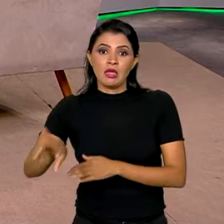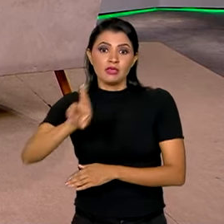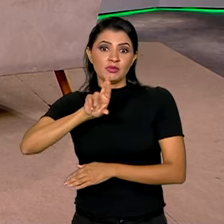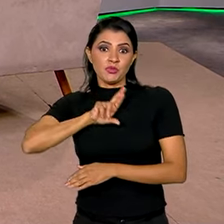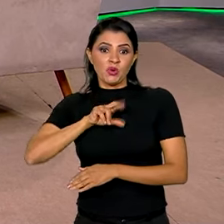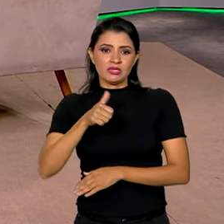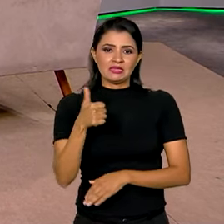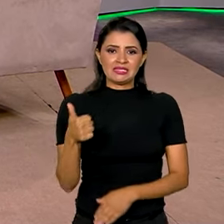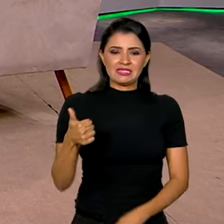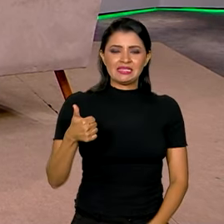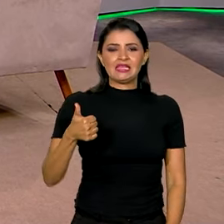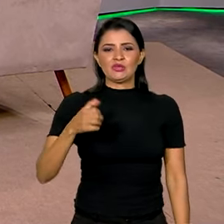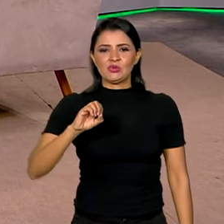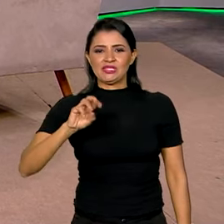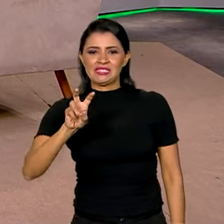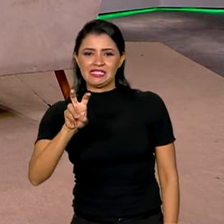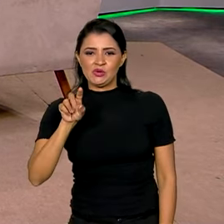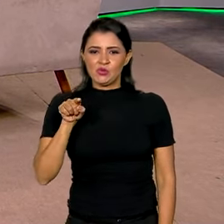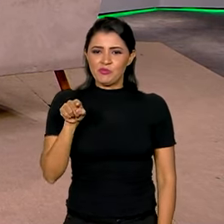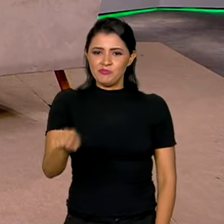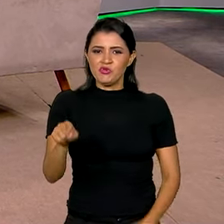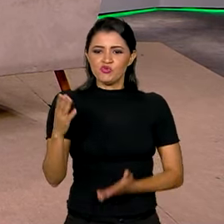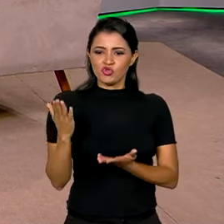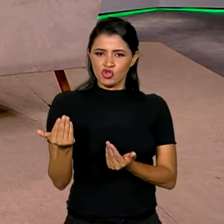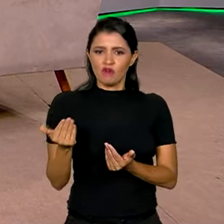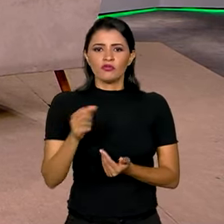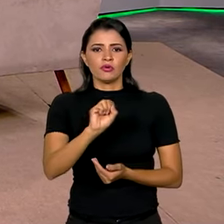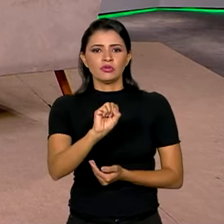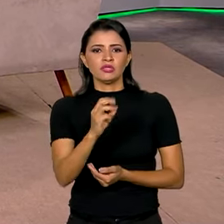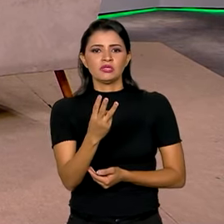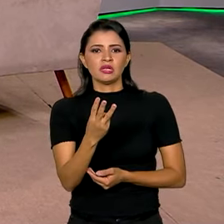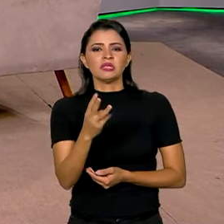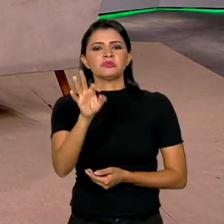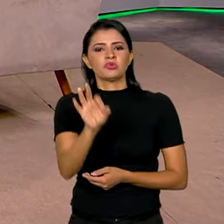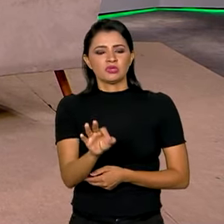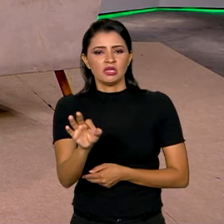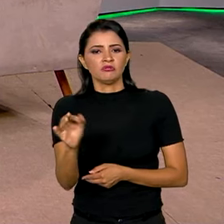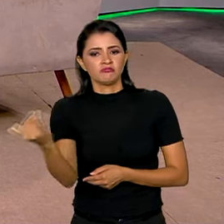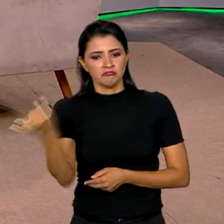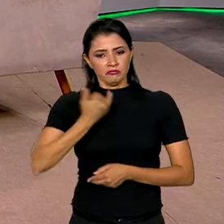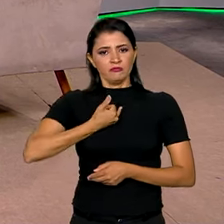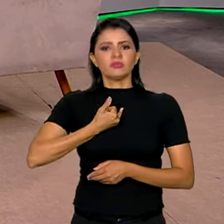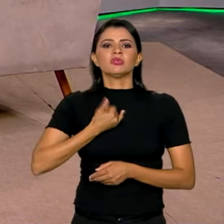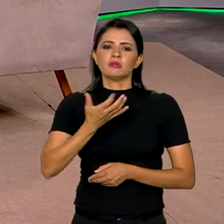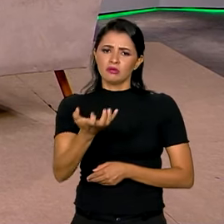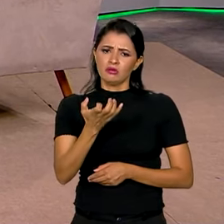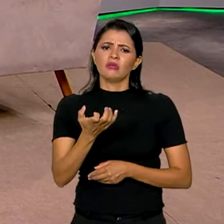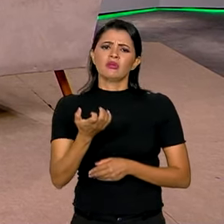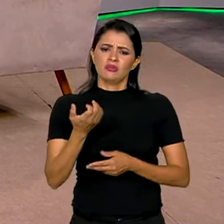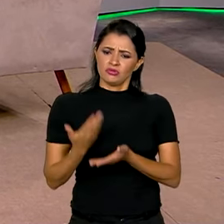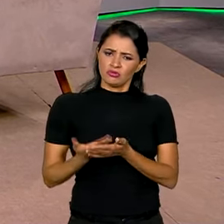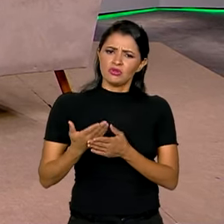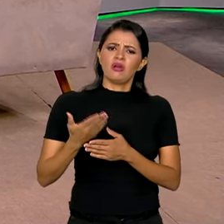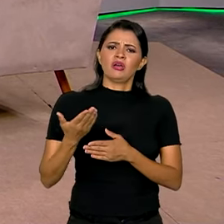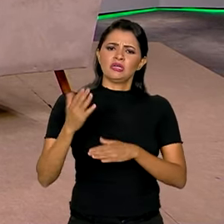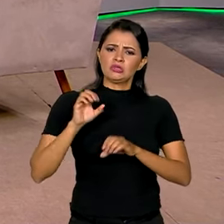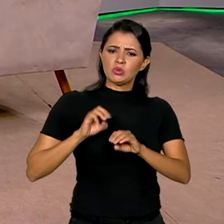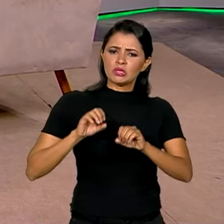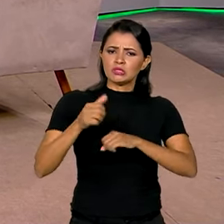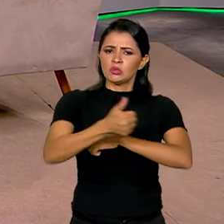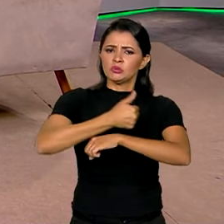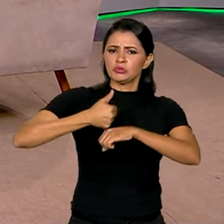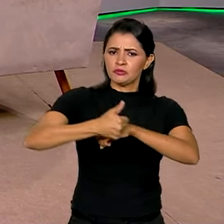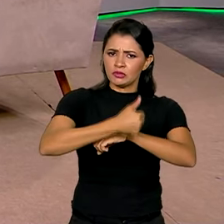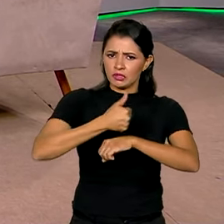mil jovens, 83% dizem que querem educação profissional, né? E